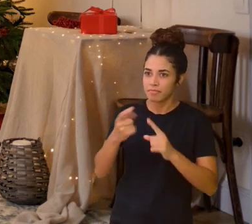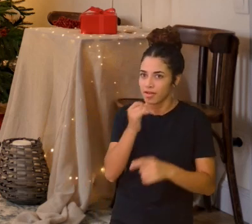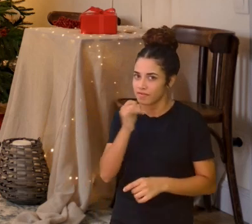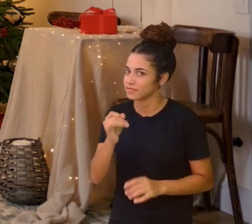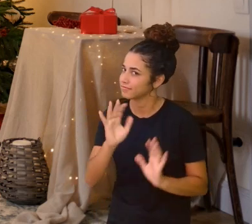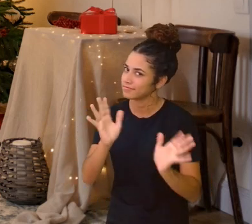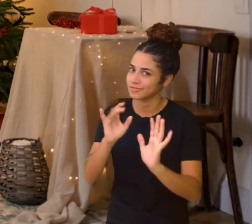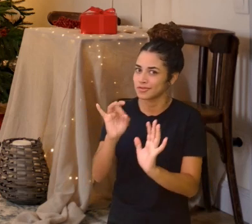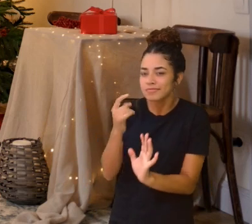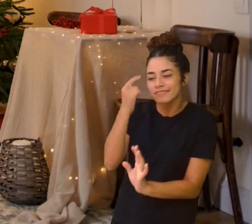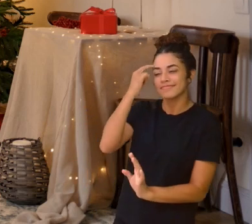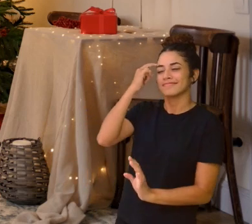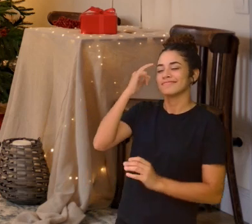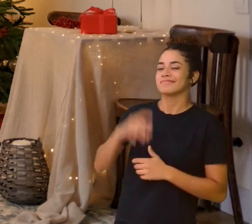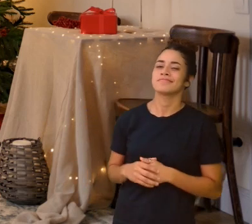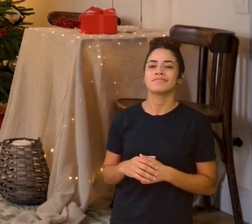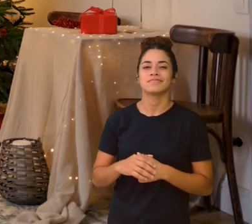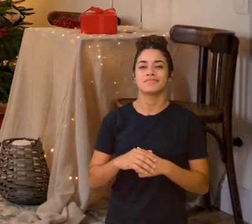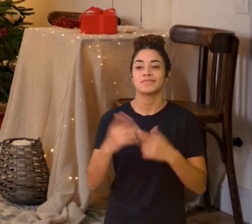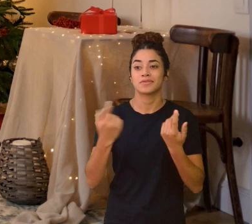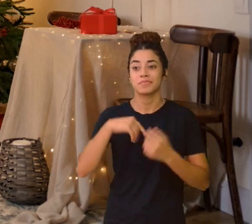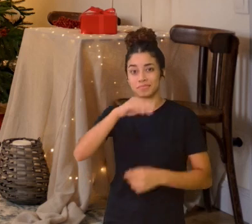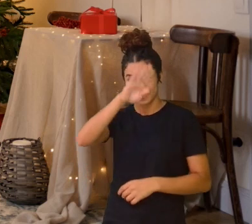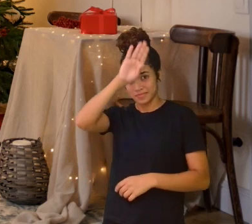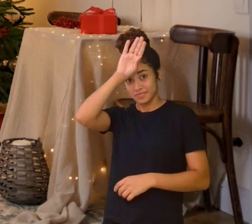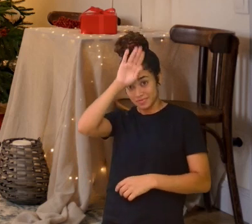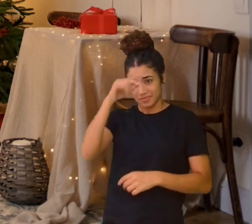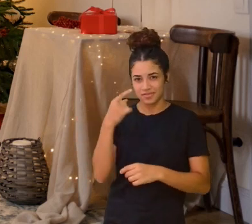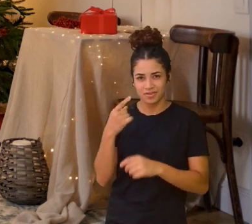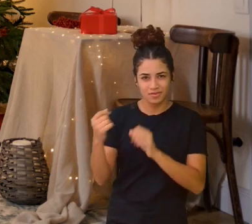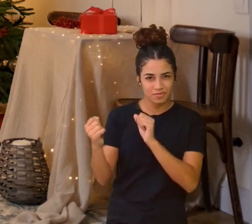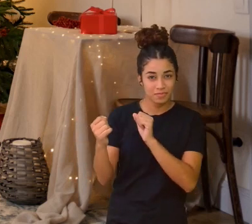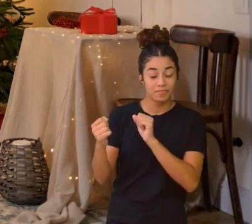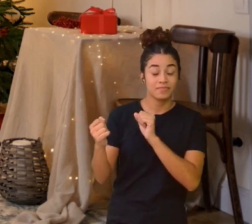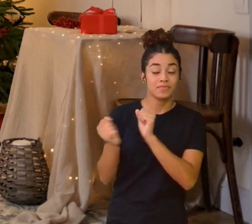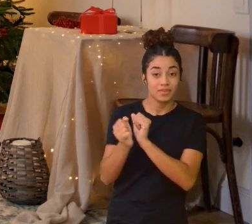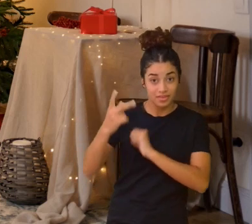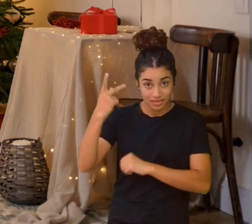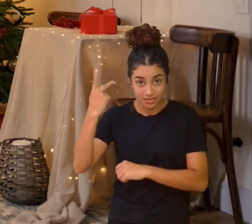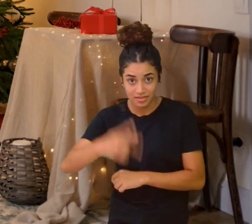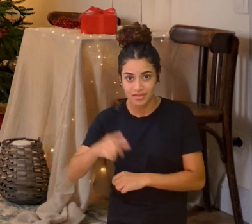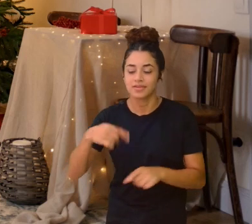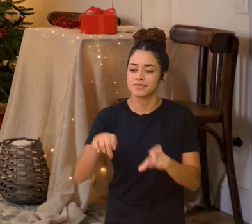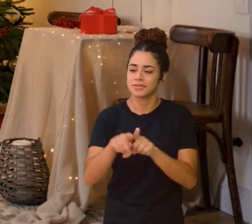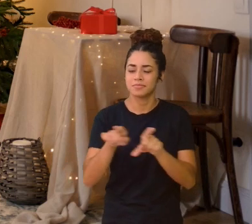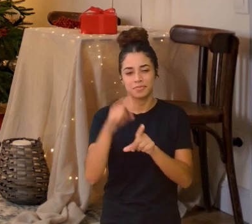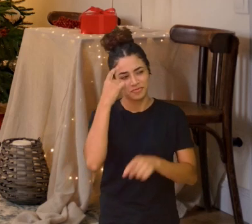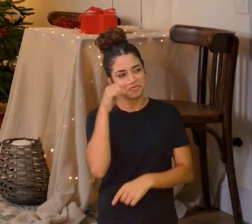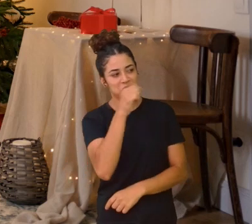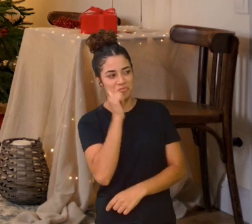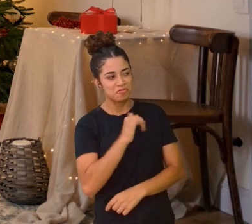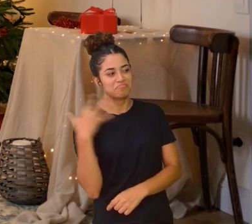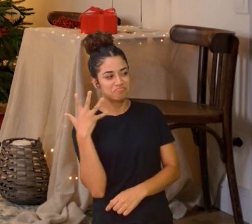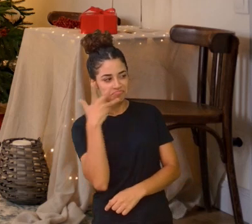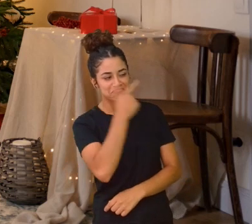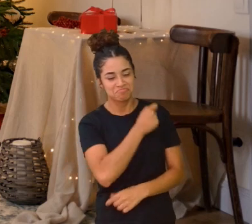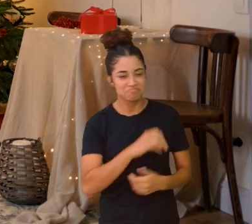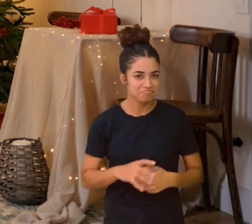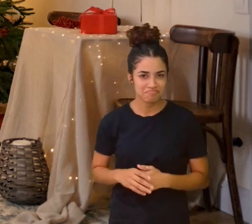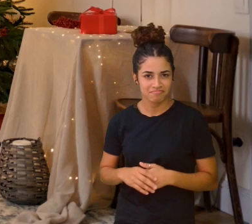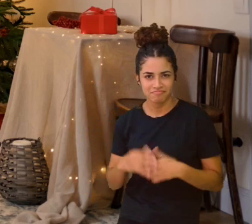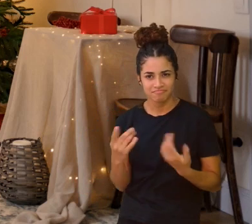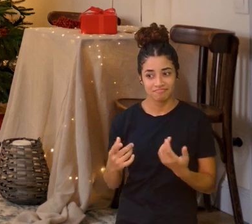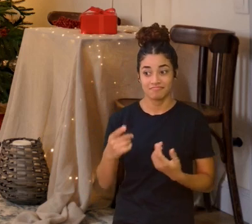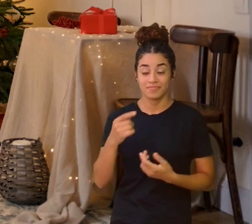E o tal sobrinho do mago também achou Clara bela Padrinho